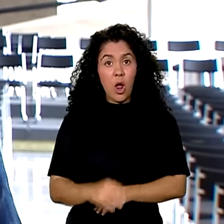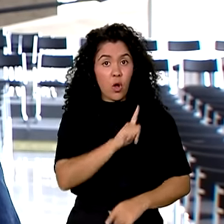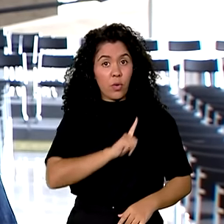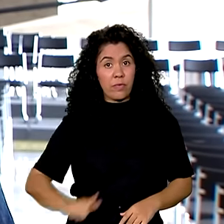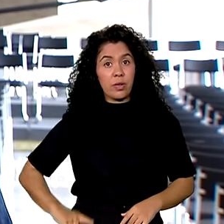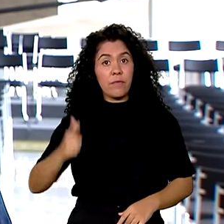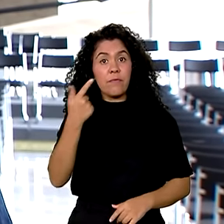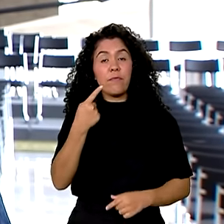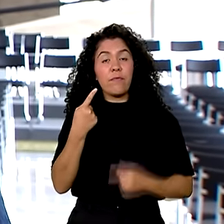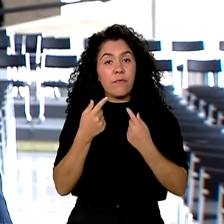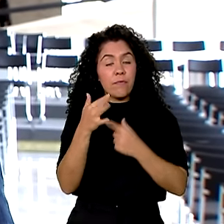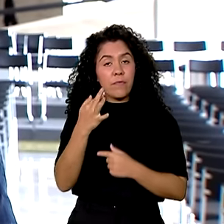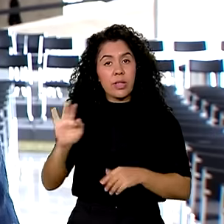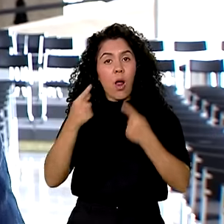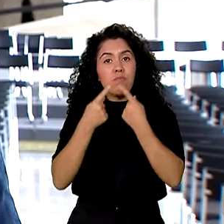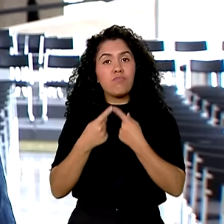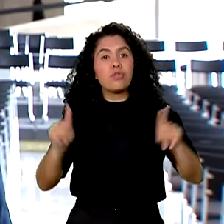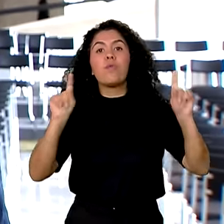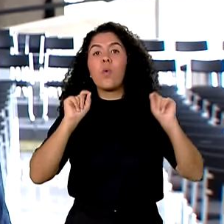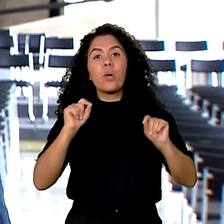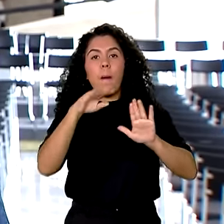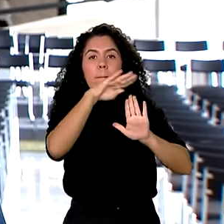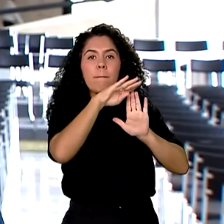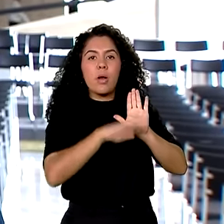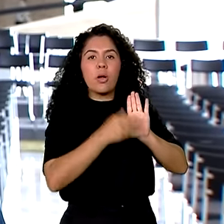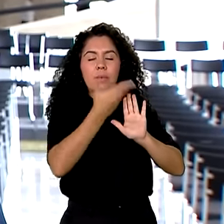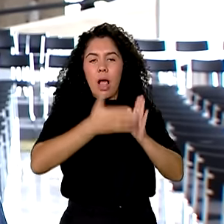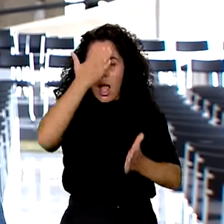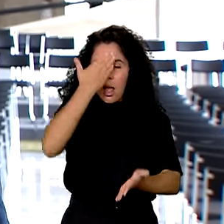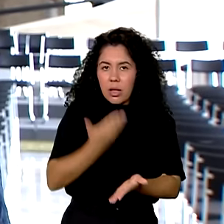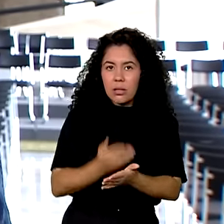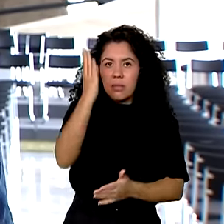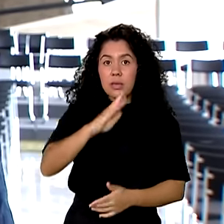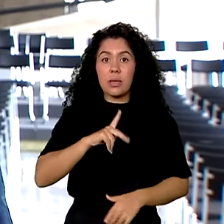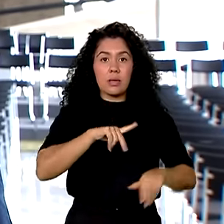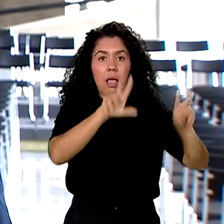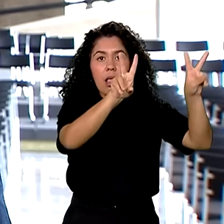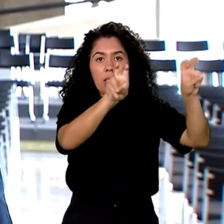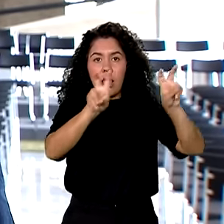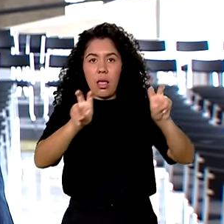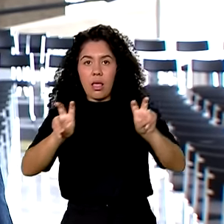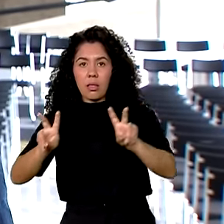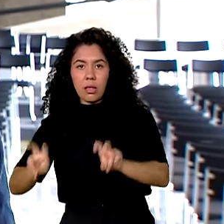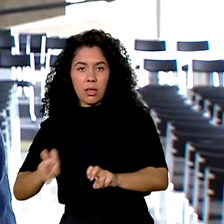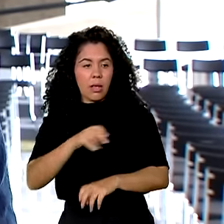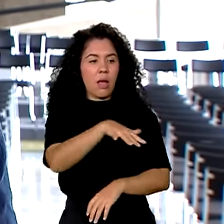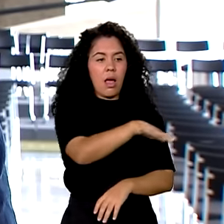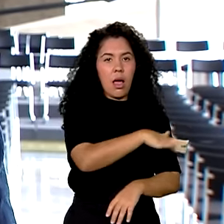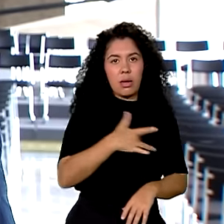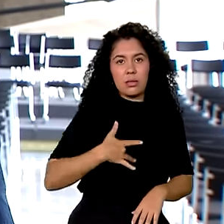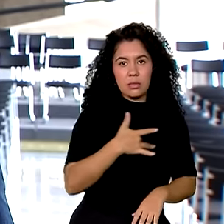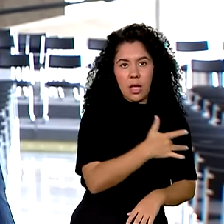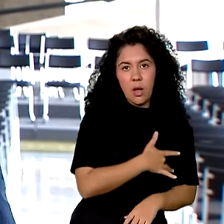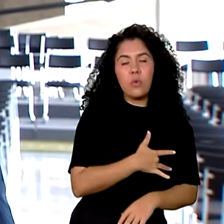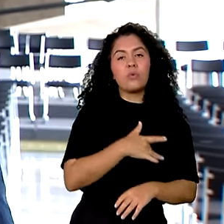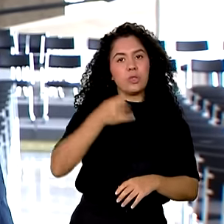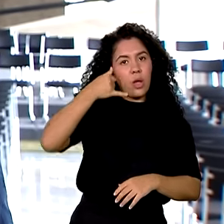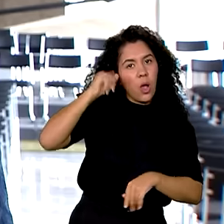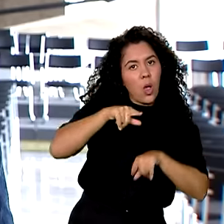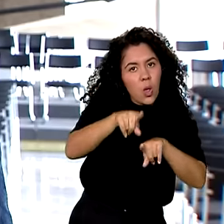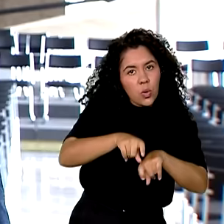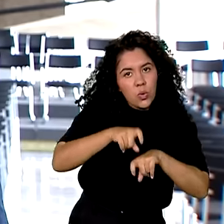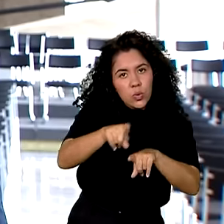Dividida em quatro temas, educação, saúde, agricultura e economia, a campanha tem peças de